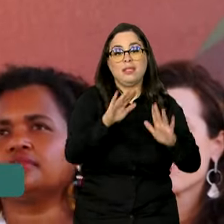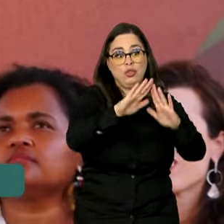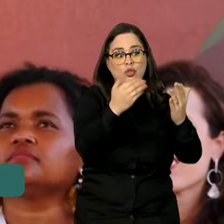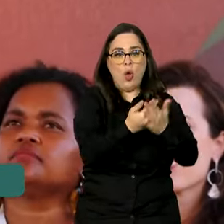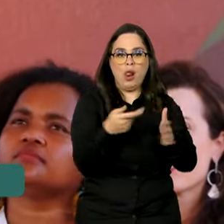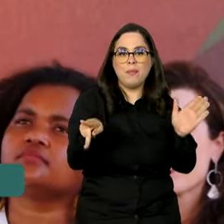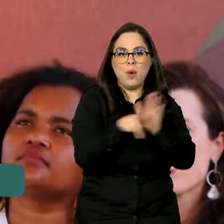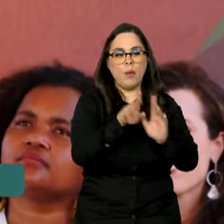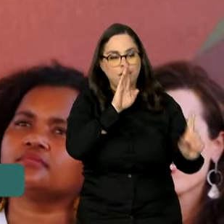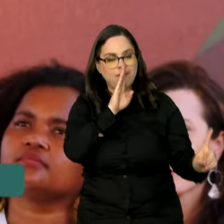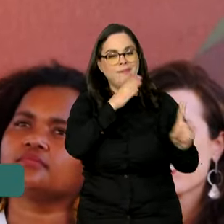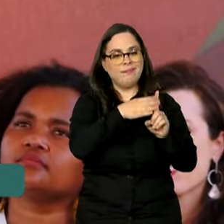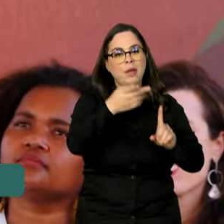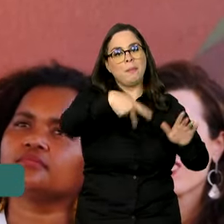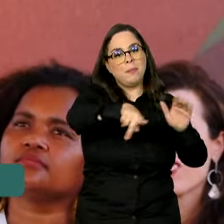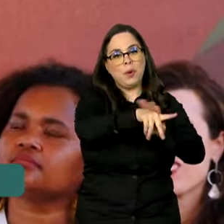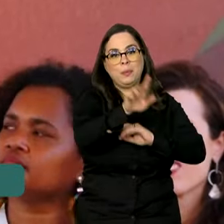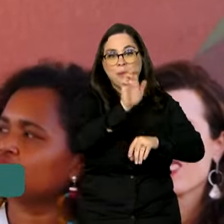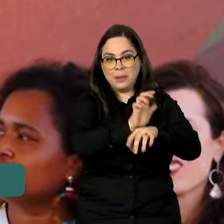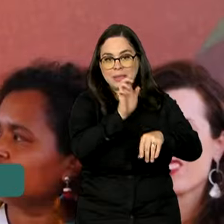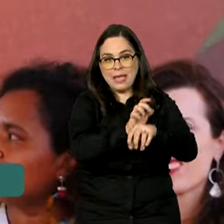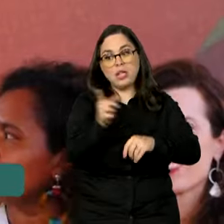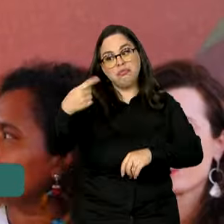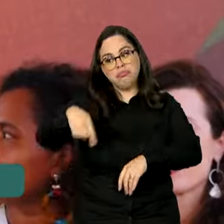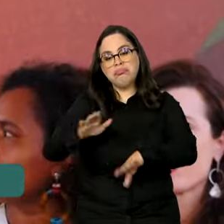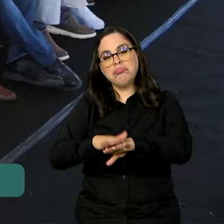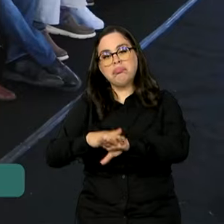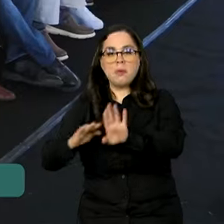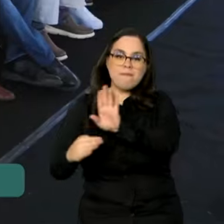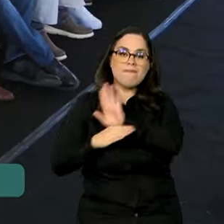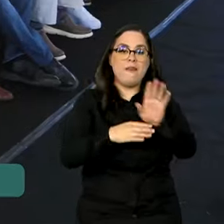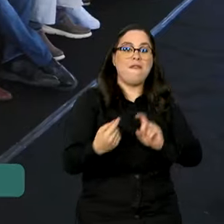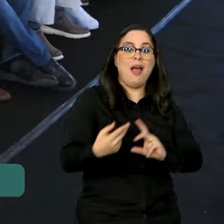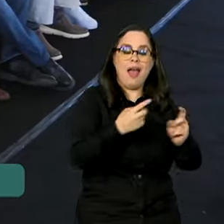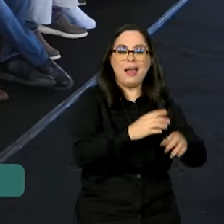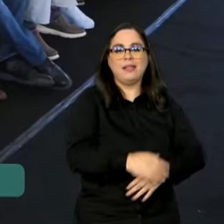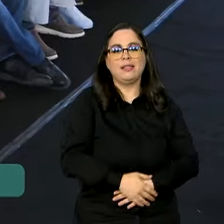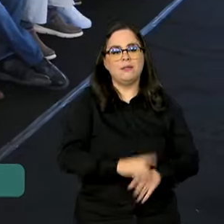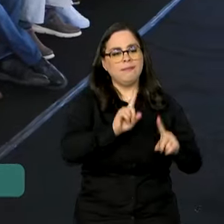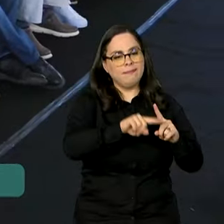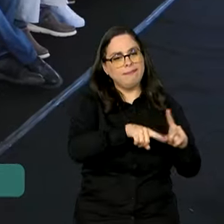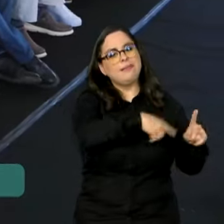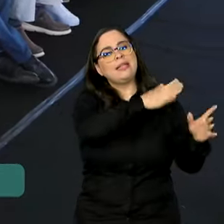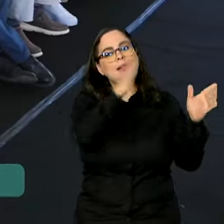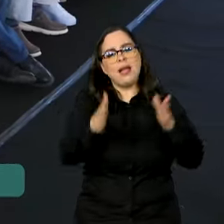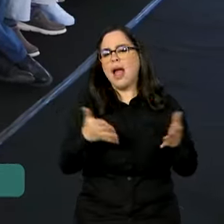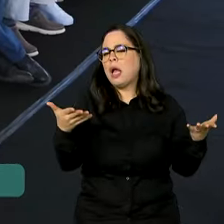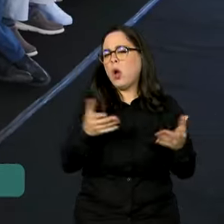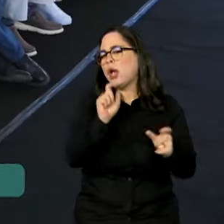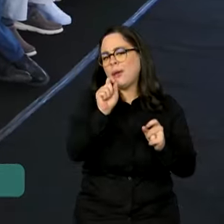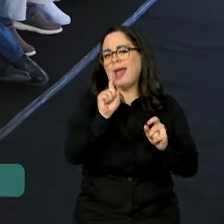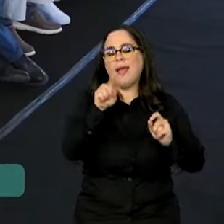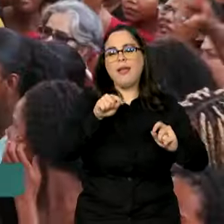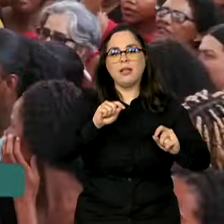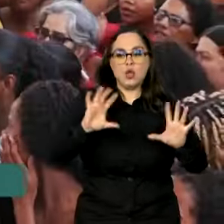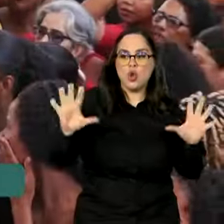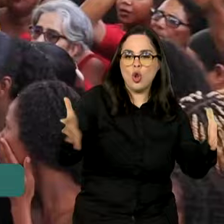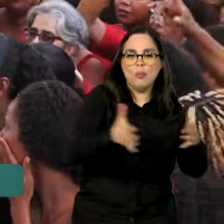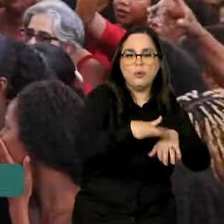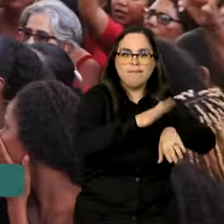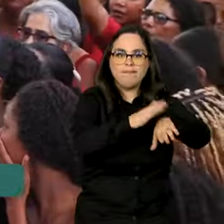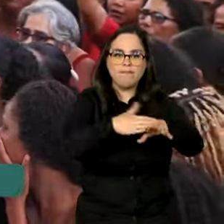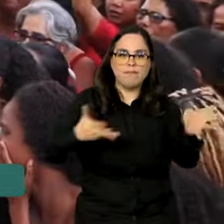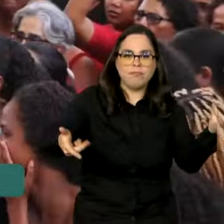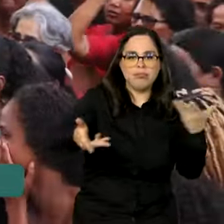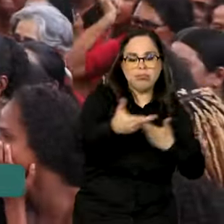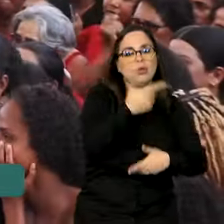para as escolas do Estado que vocês poderão vender. O próximo passo deve ser uma força-tarefa para a